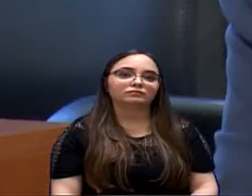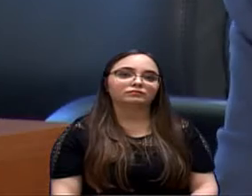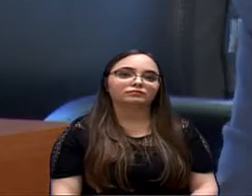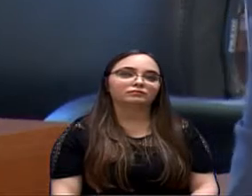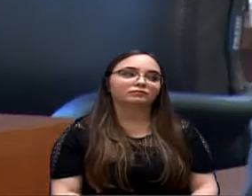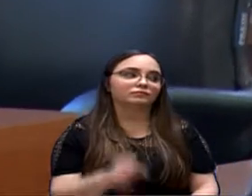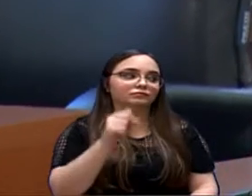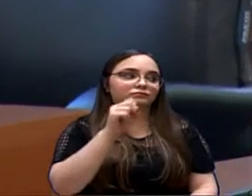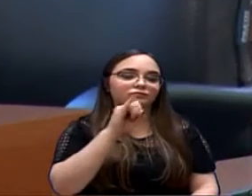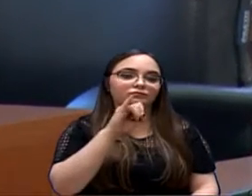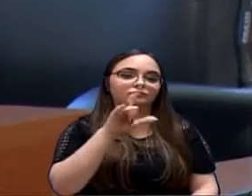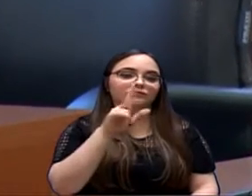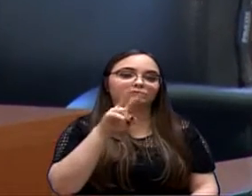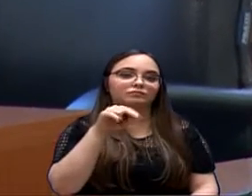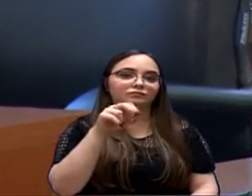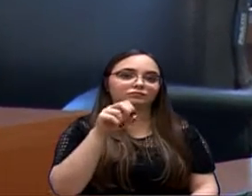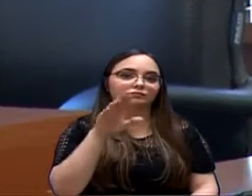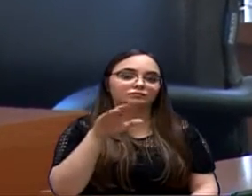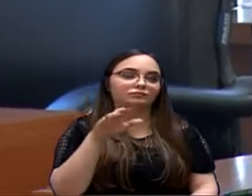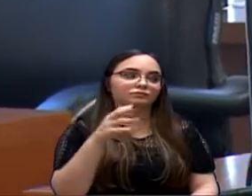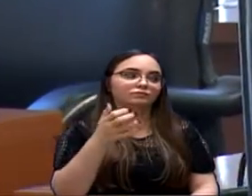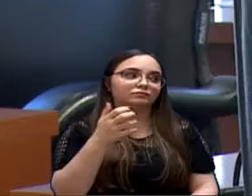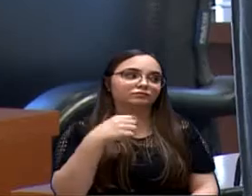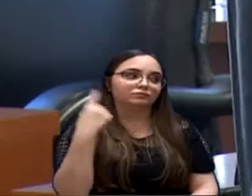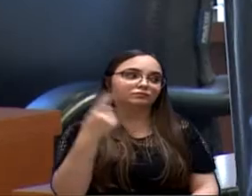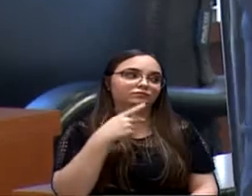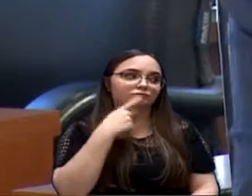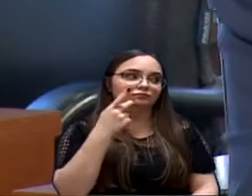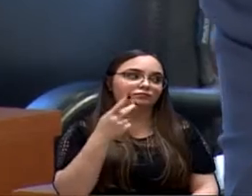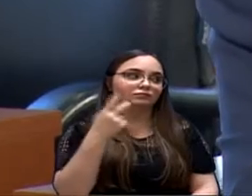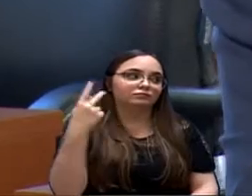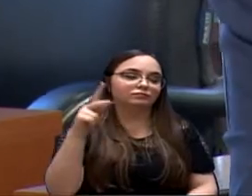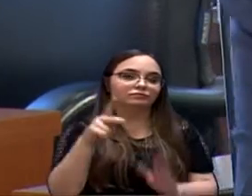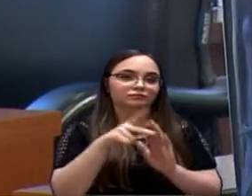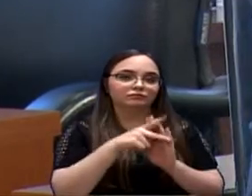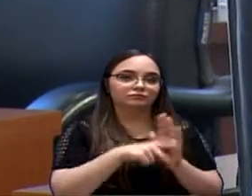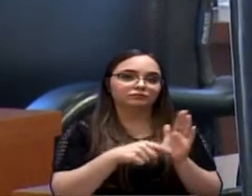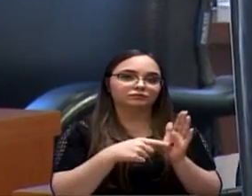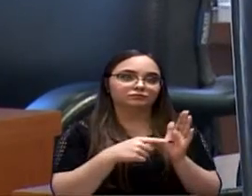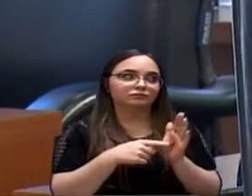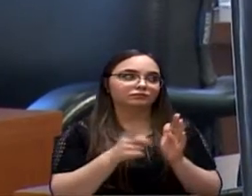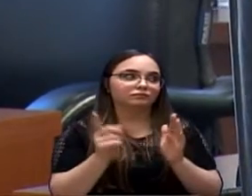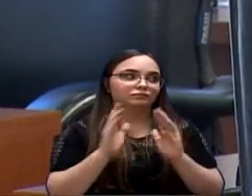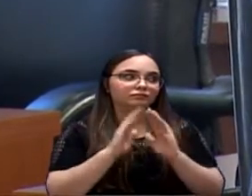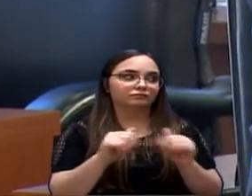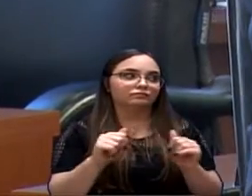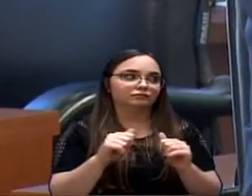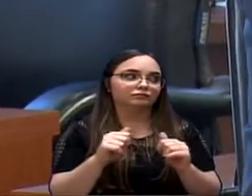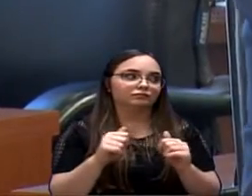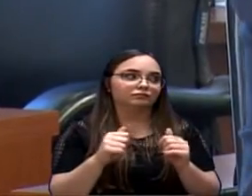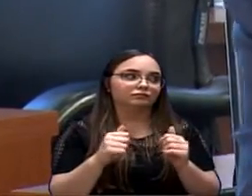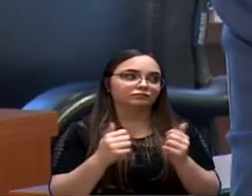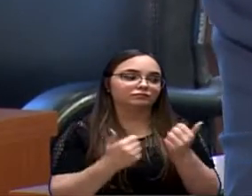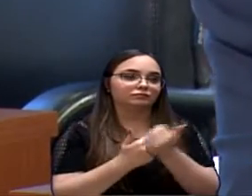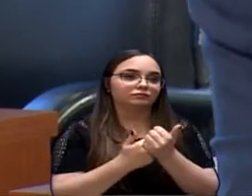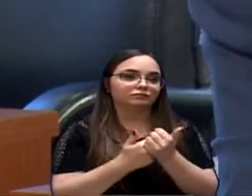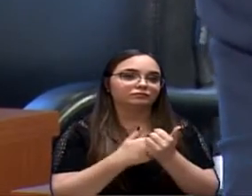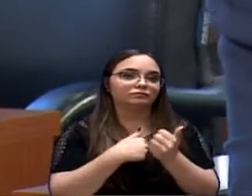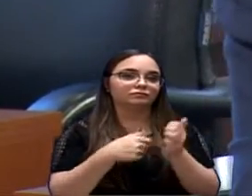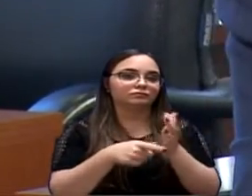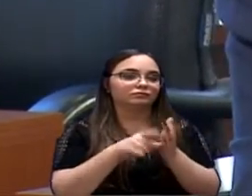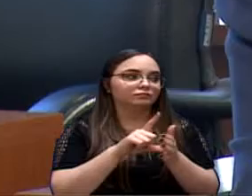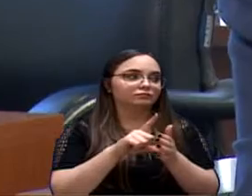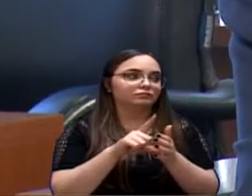Vereador Silvano, quando falamos desse seu projeto, que você veio me pedir apoio, na mesma hora eu falei para